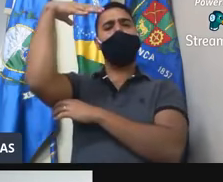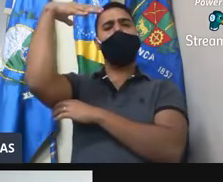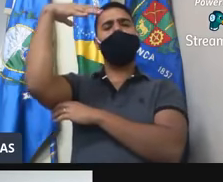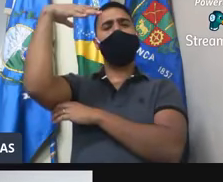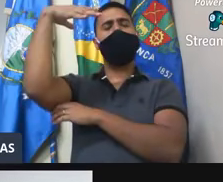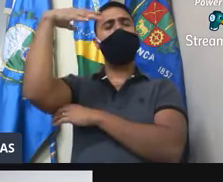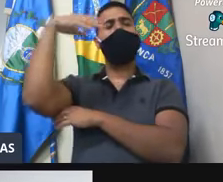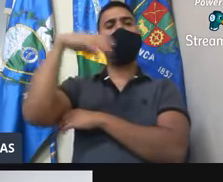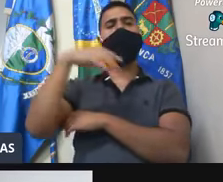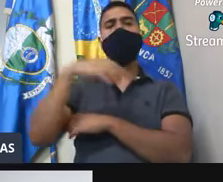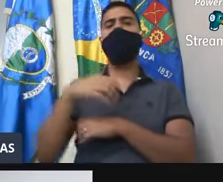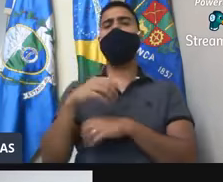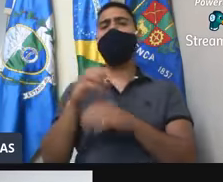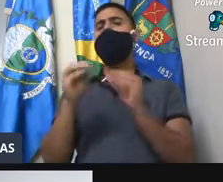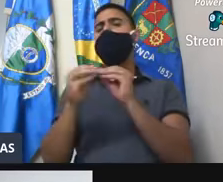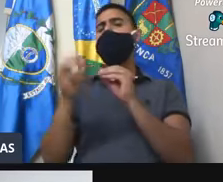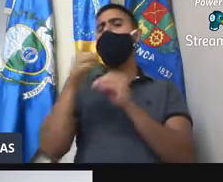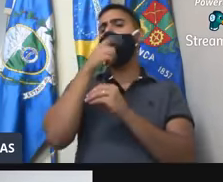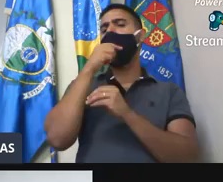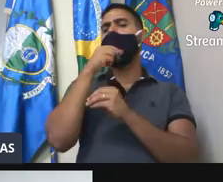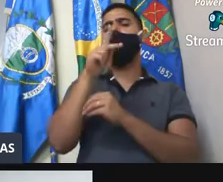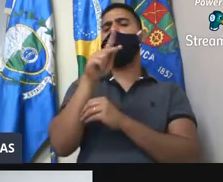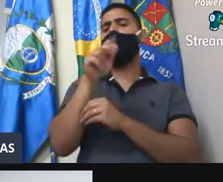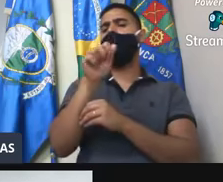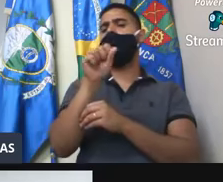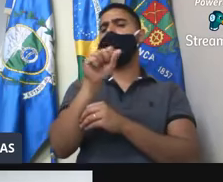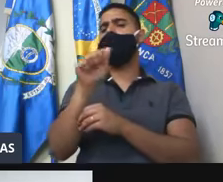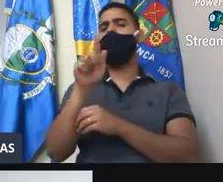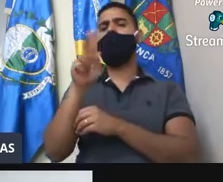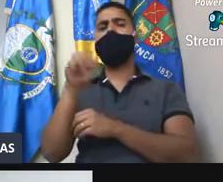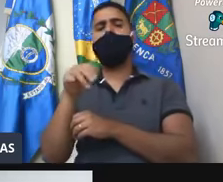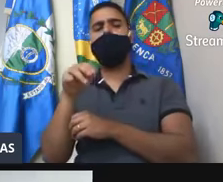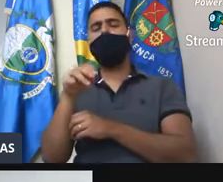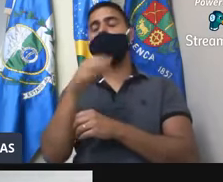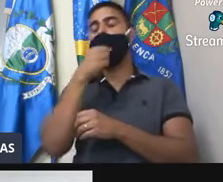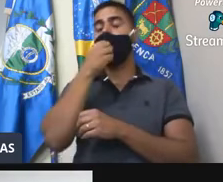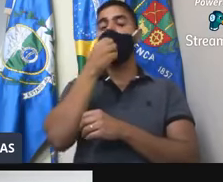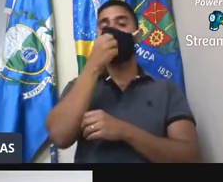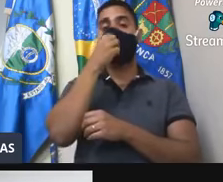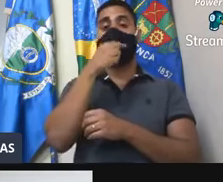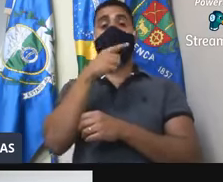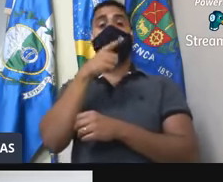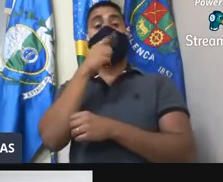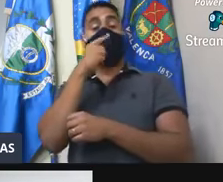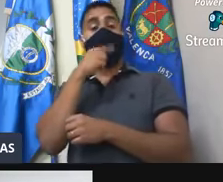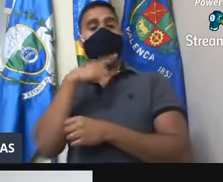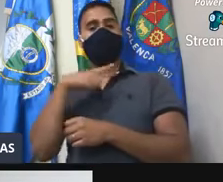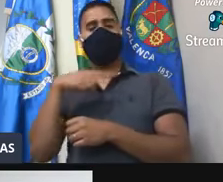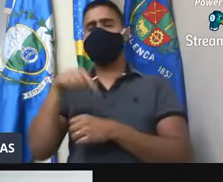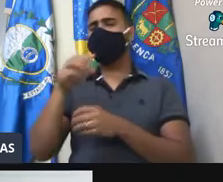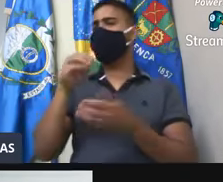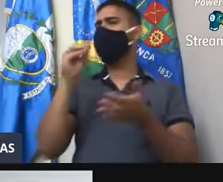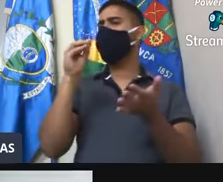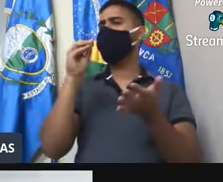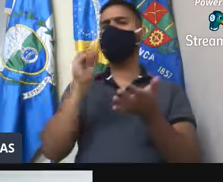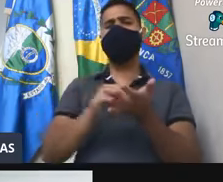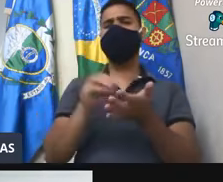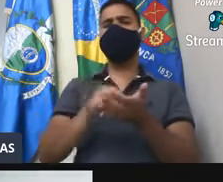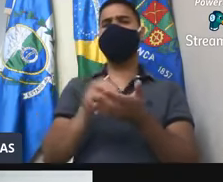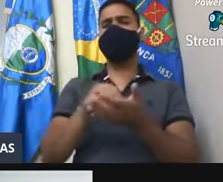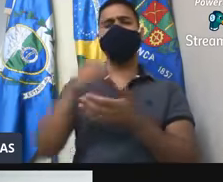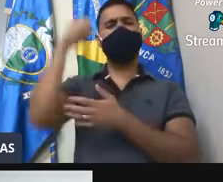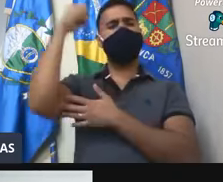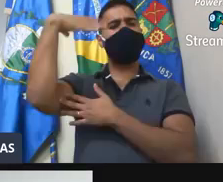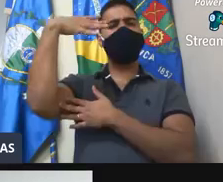mina da passagem no ensino do bairro. Conforme observações loca, a situação da mina na passagem neste município, ele explica sua ausência total de